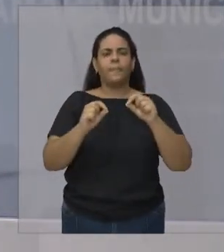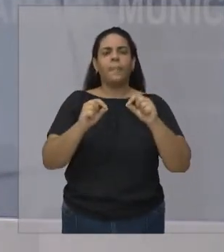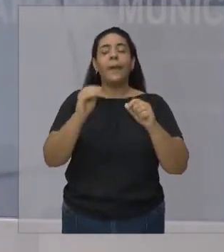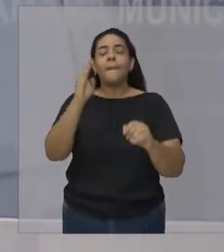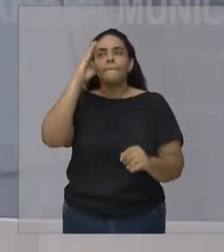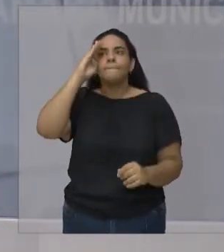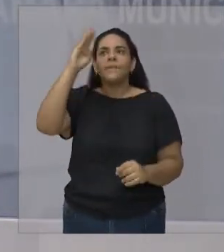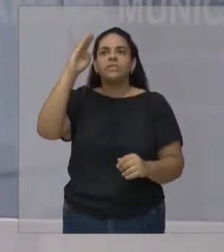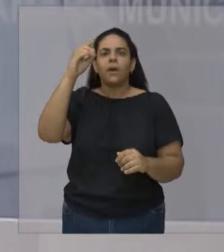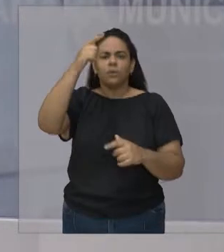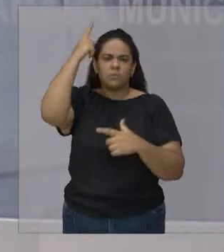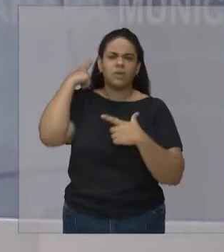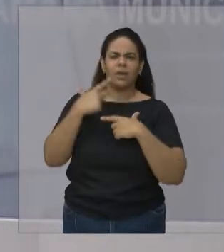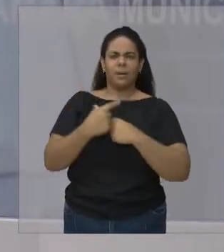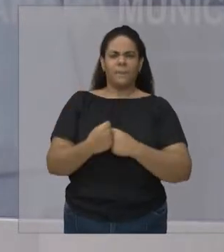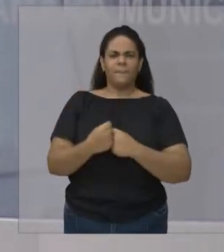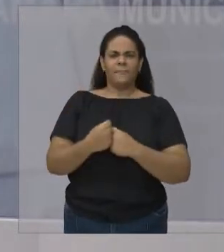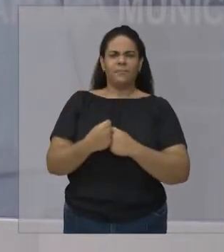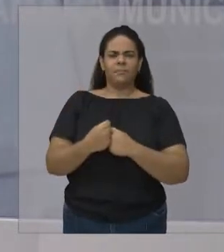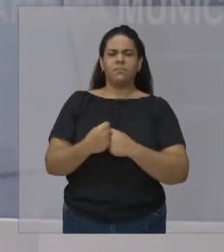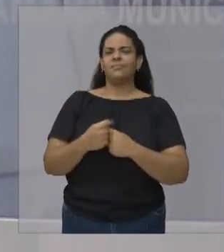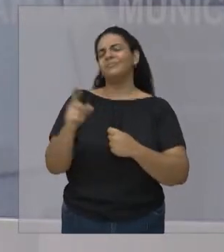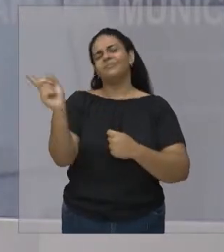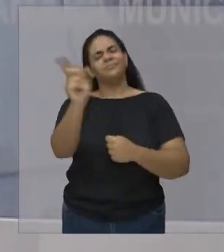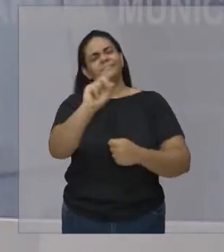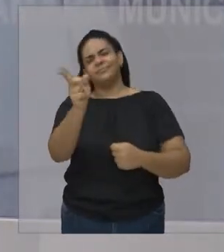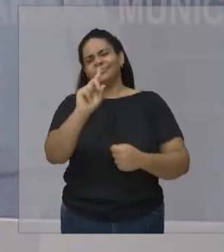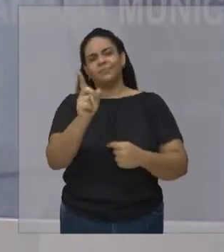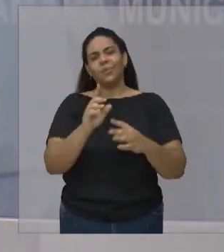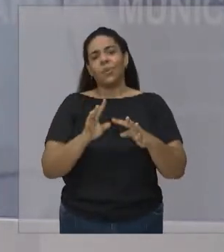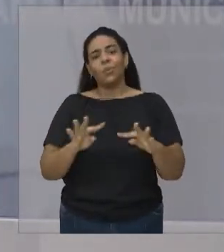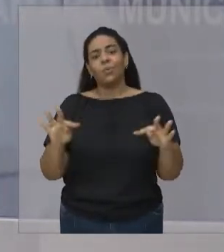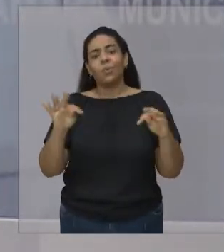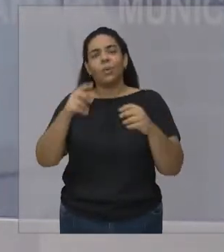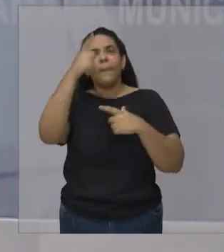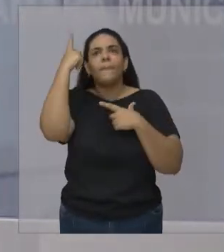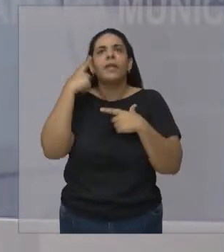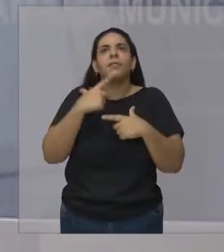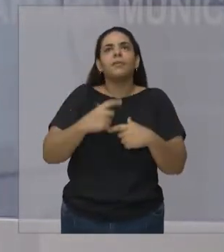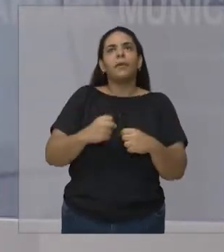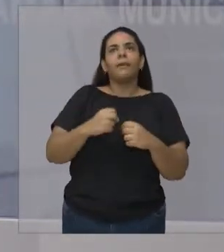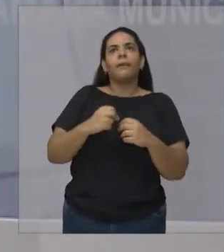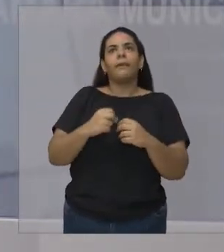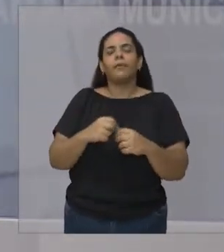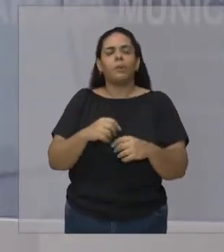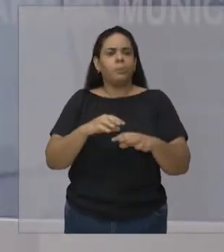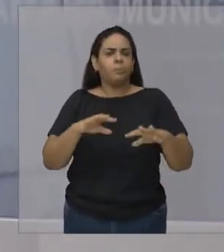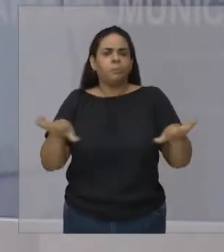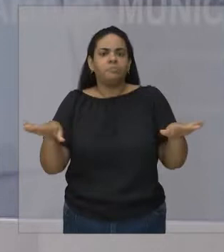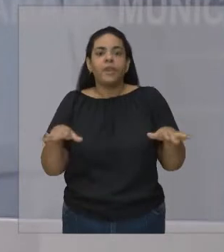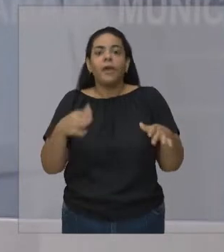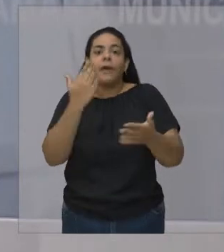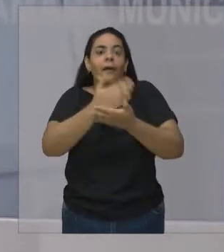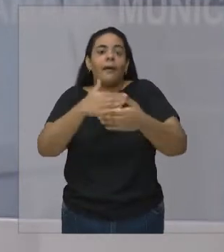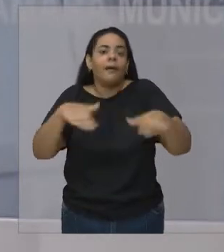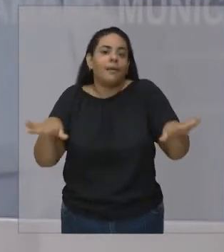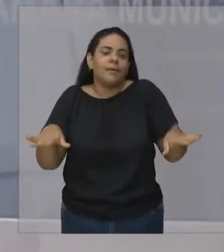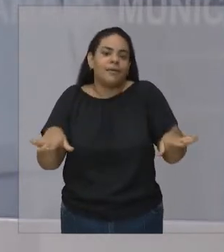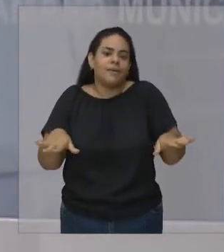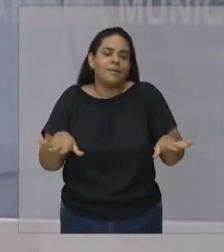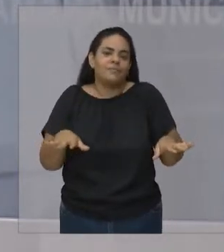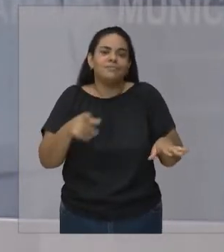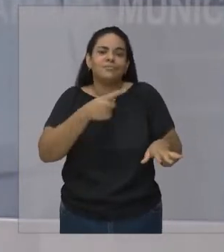é troféu Porque tudo isso passa Tudo isso uma hora vai acabar Uma hora vai ficar E são